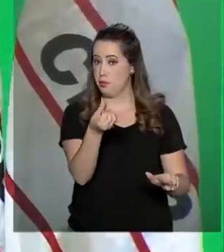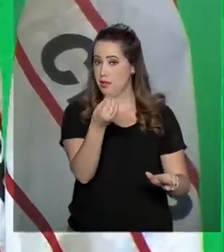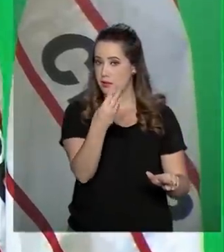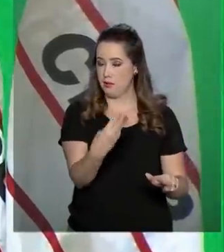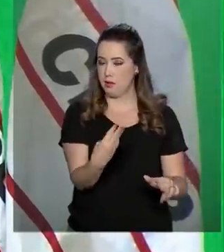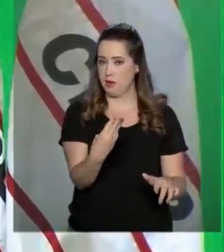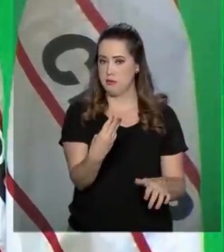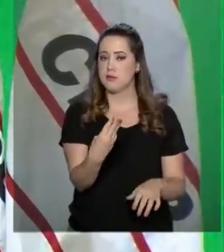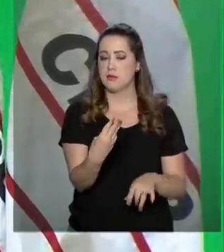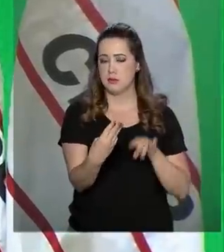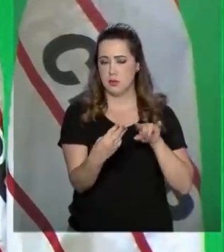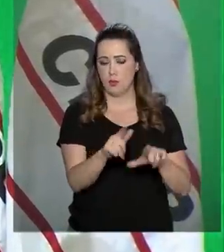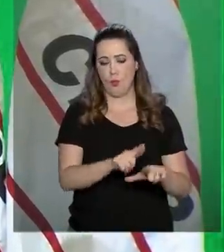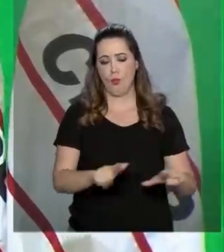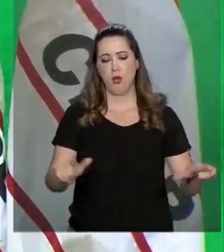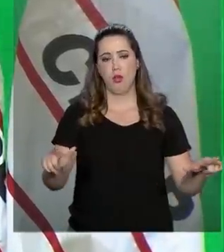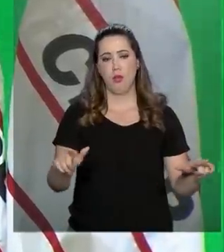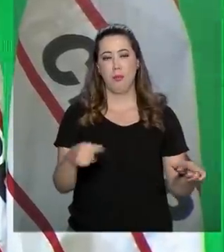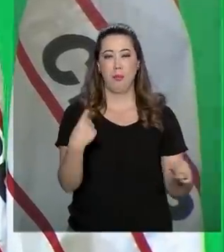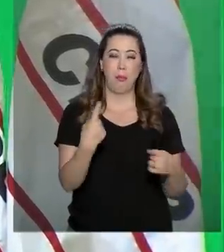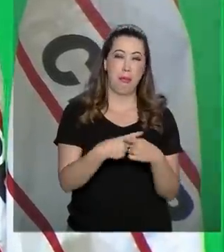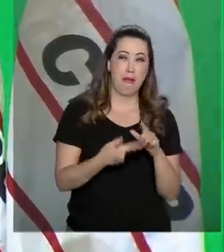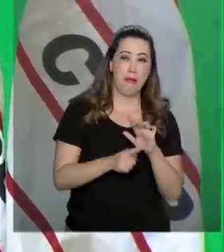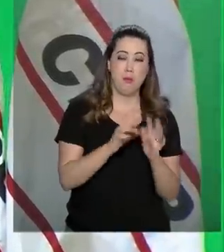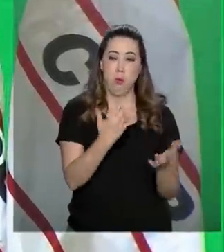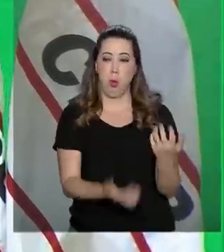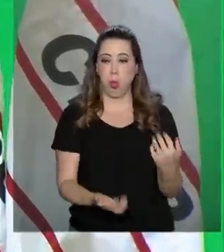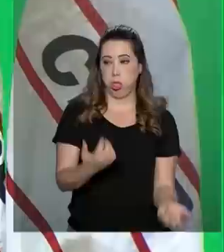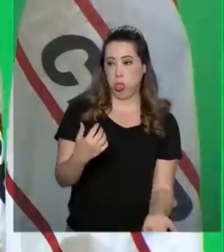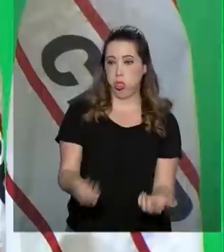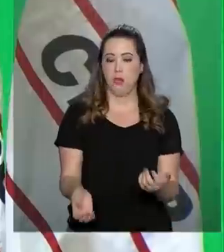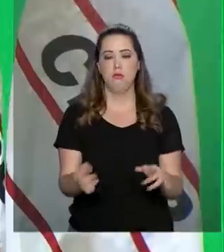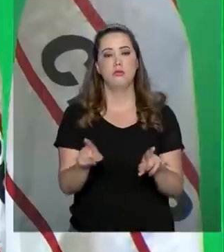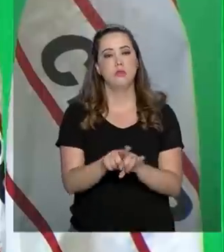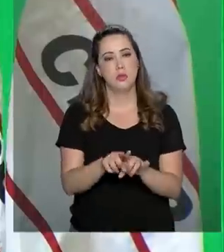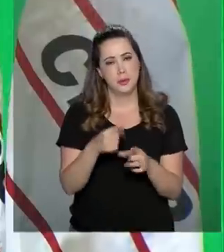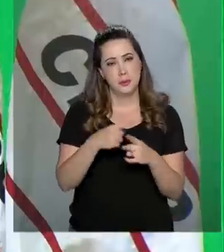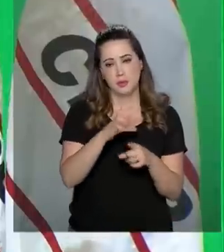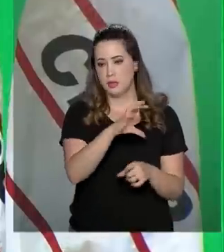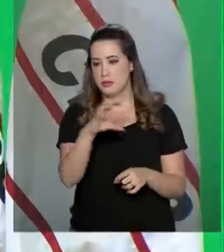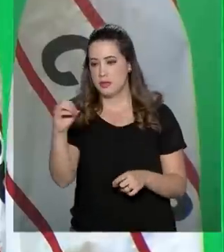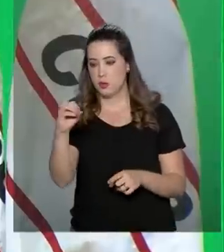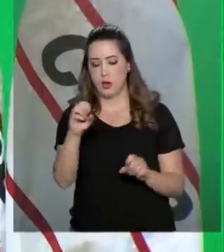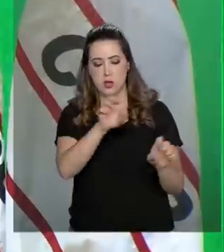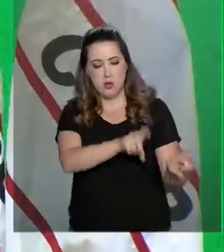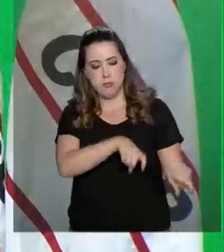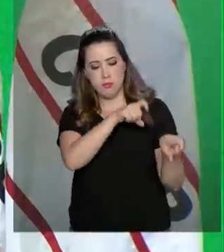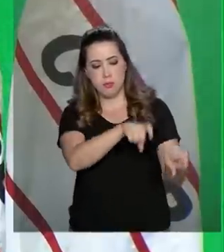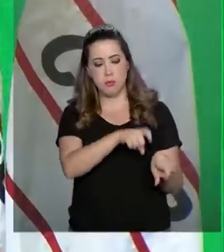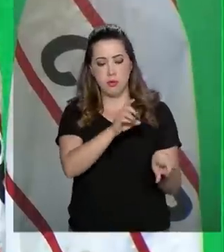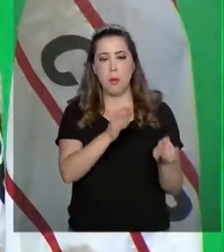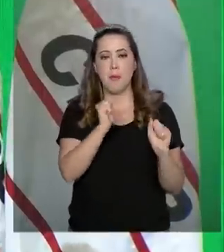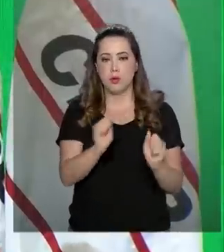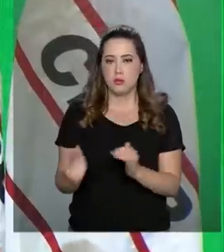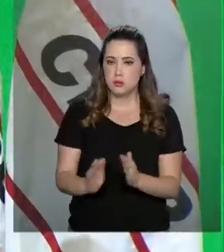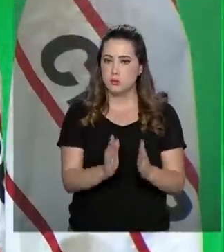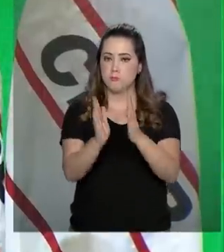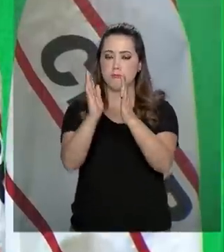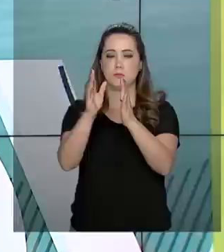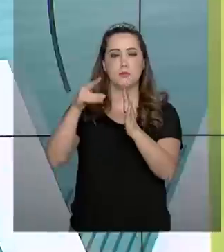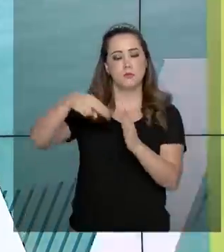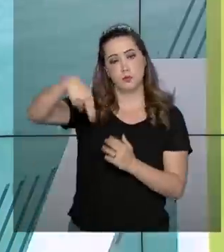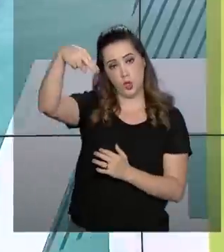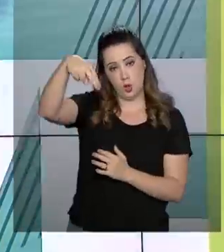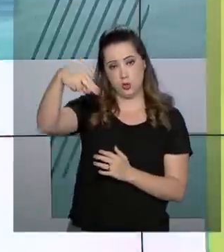o produzido no Centro-Oeste tenha sua saída mais ao Norte, sem problemas, como estivemos até no ocorrente ano.